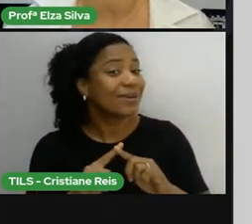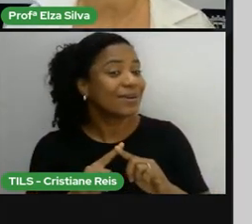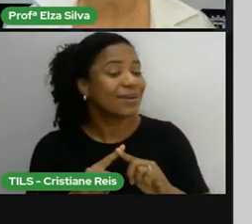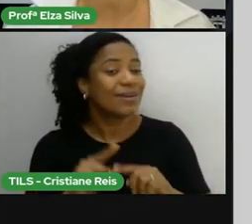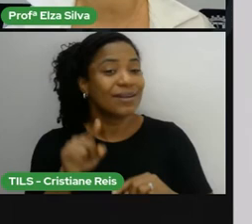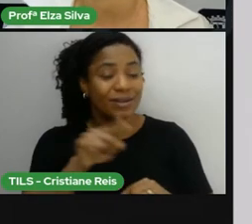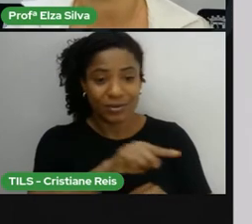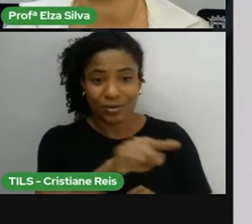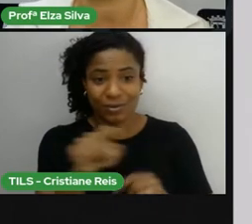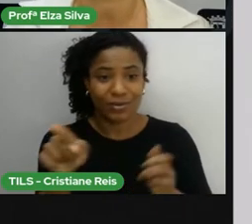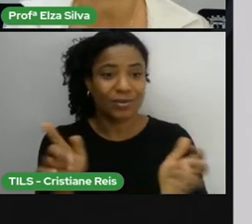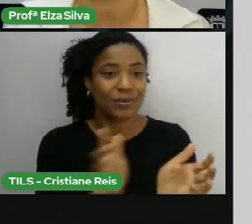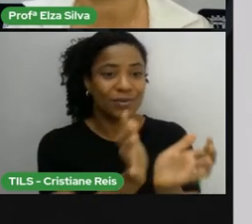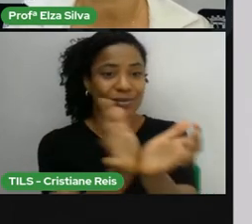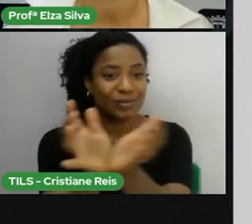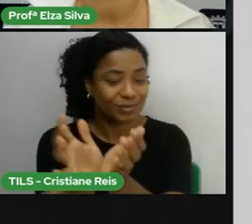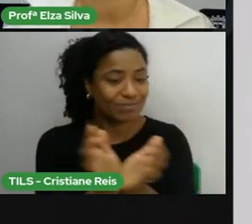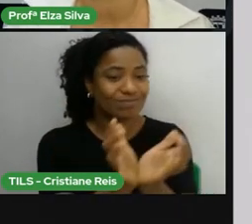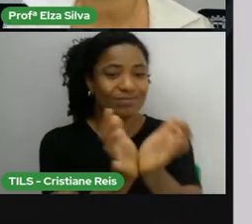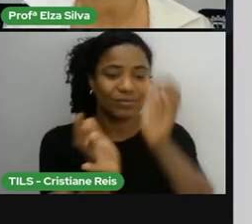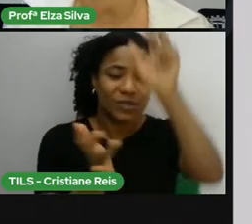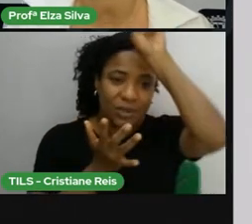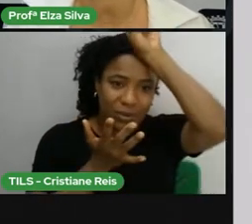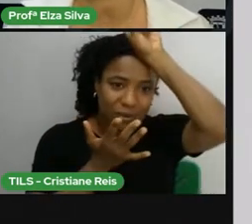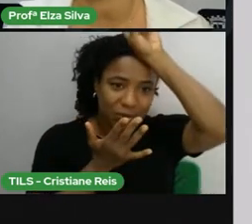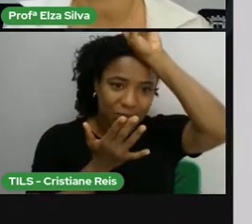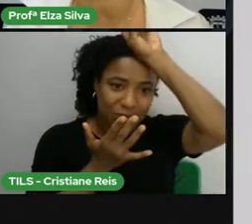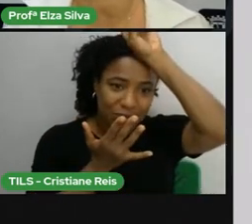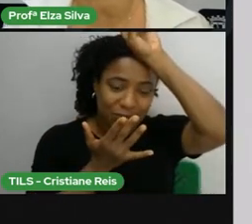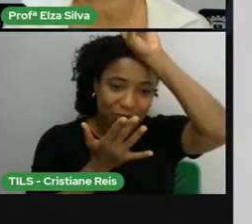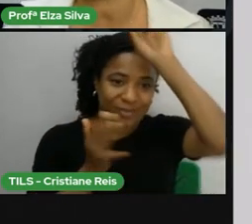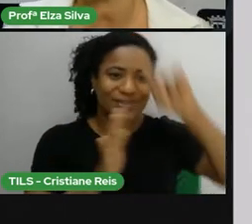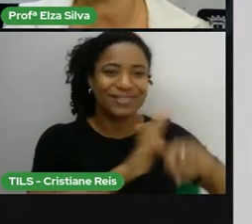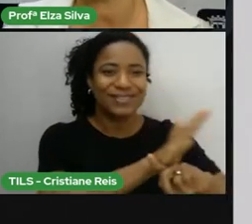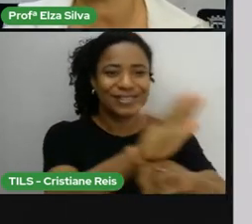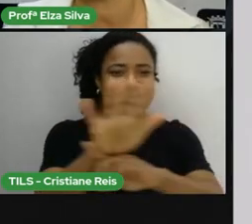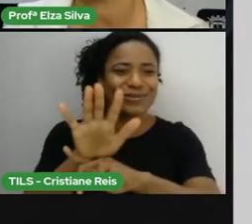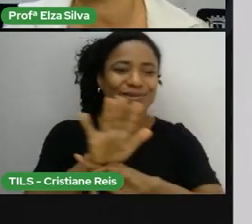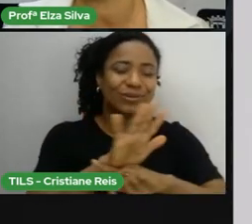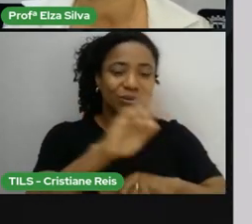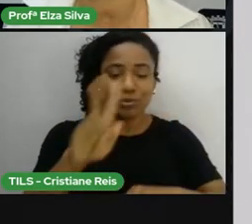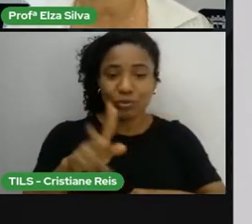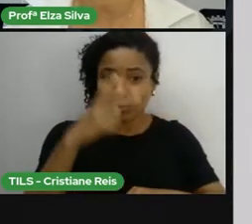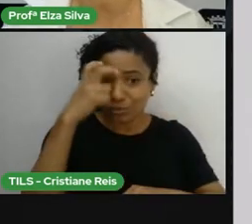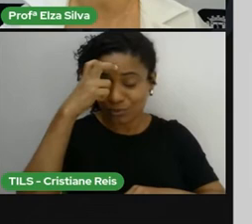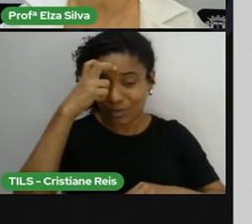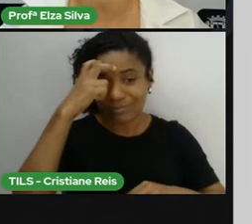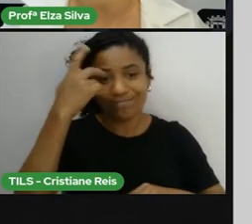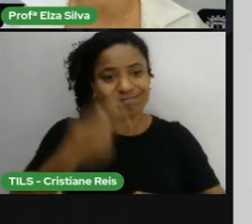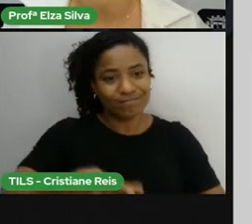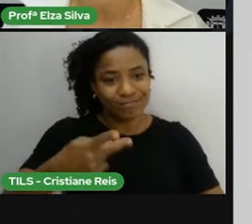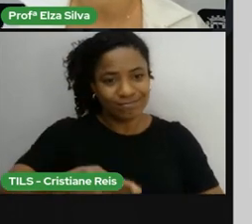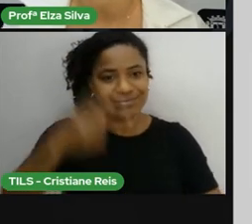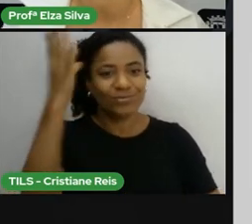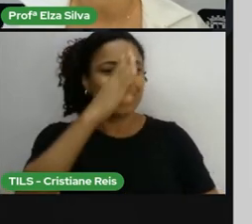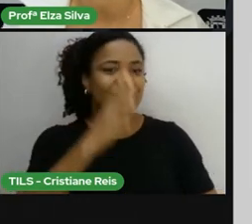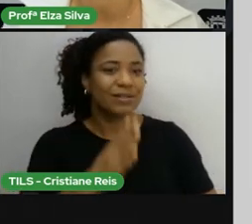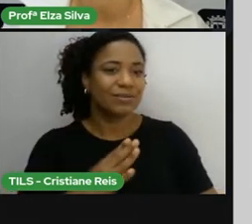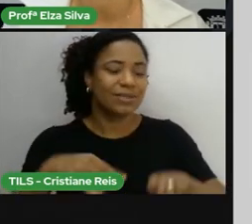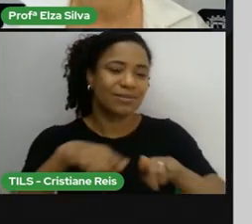que este povo também muito enriqueceu a nossa cultura e a nossa língua.